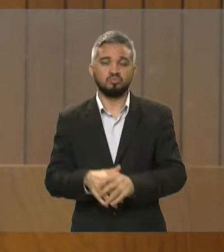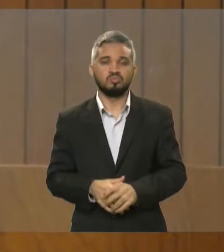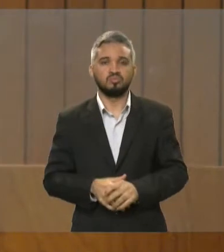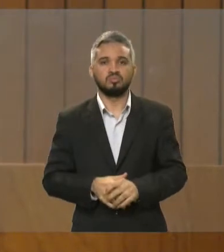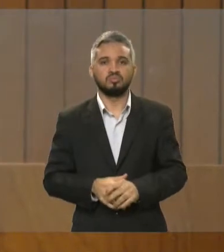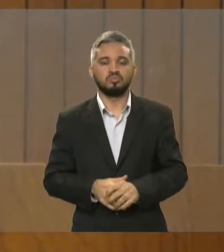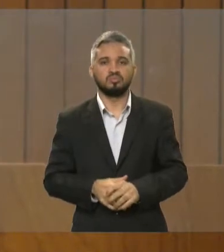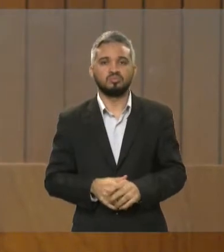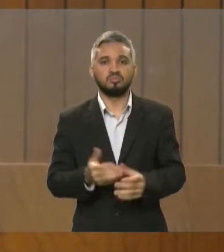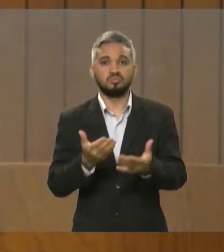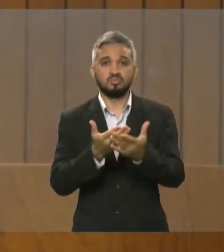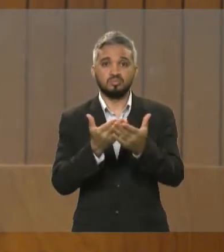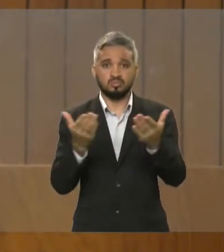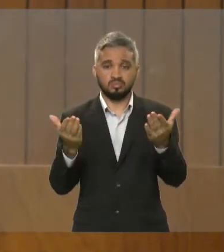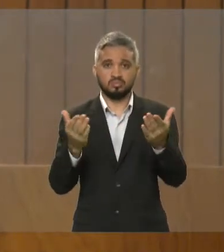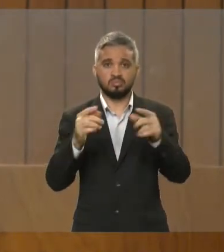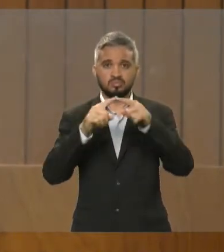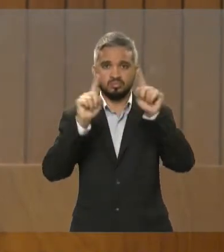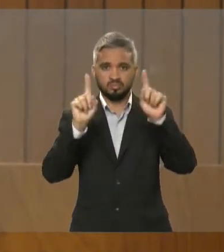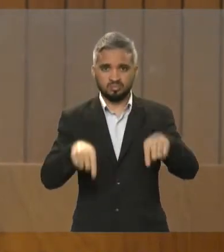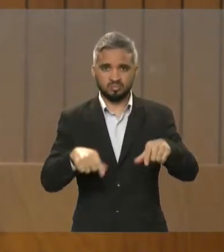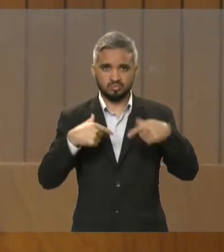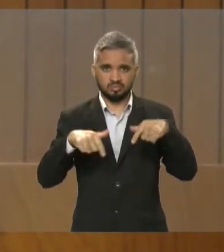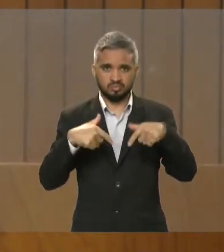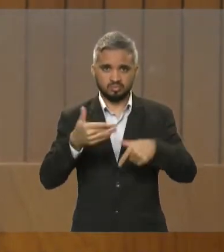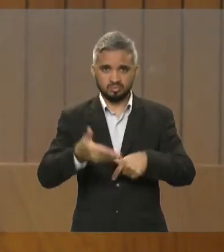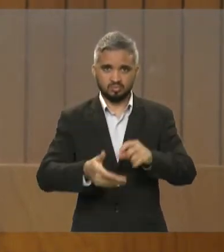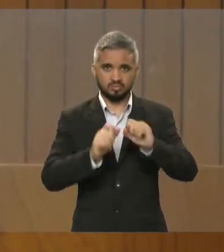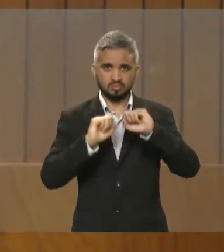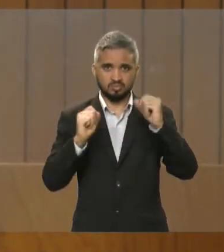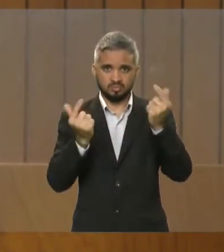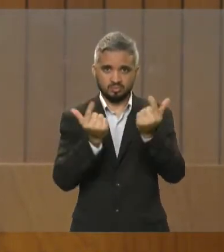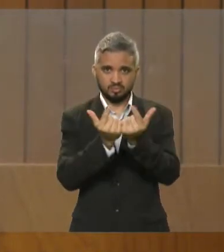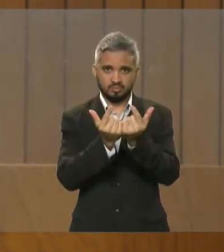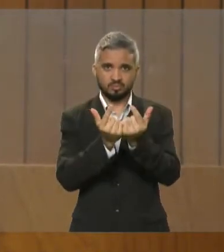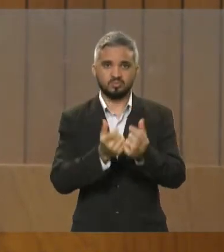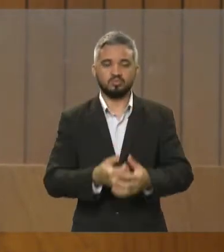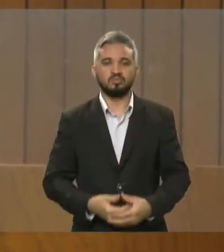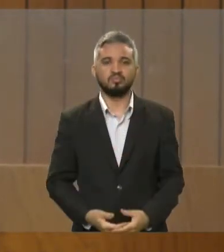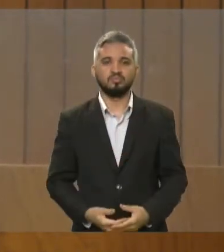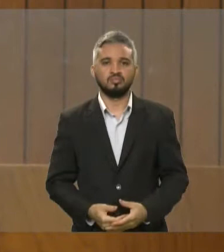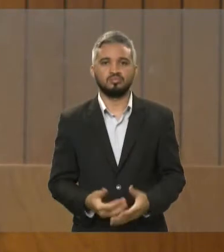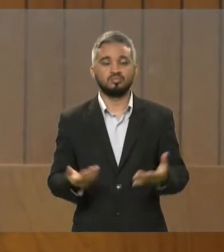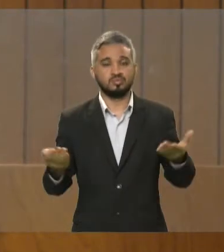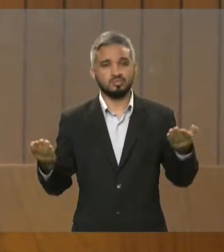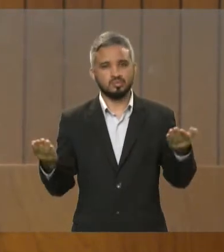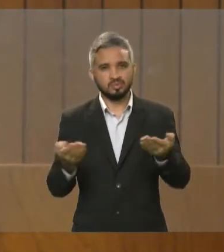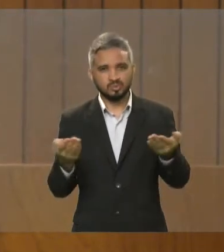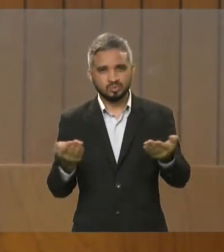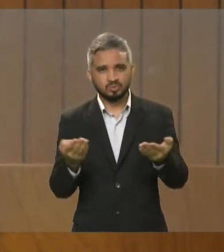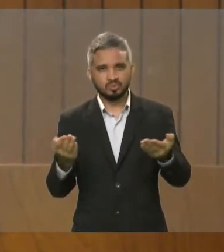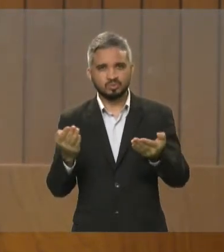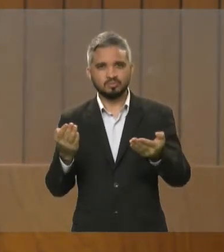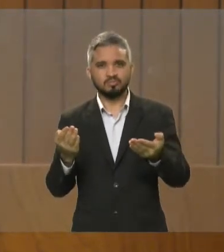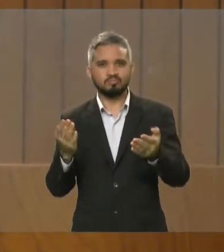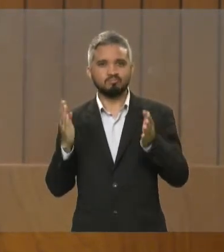nesta manhã chegar na Assembleia Legislativa e encontrar